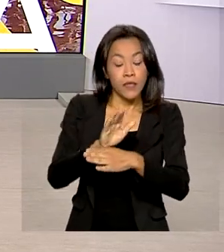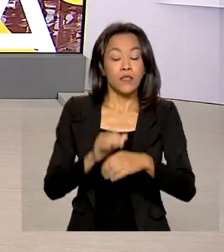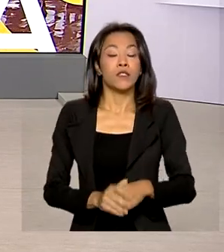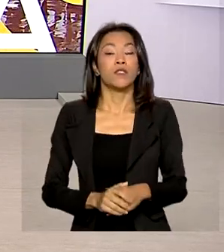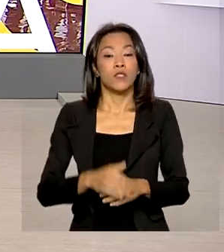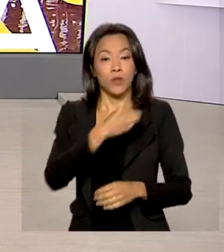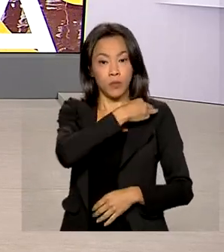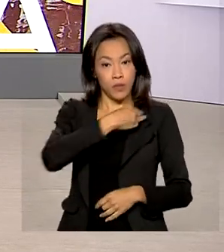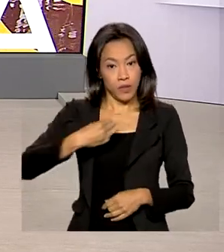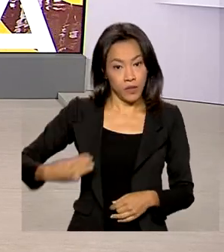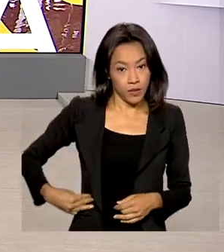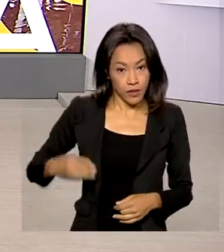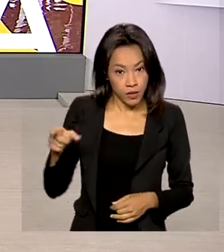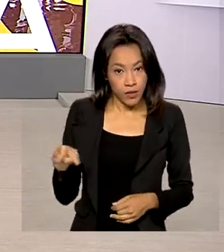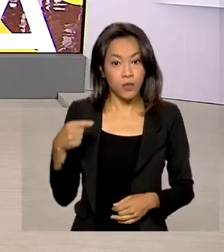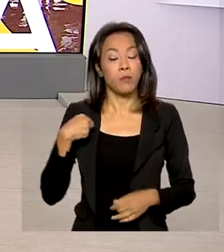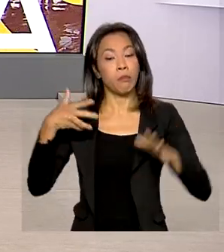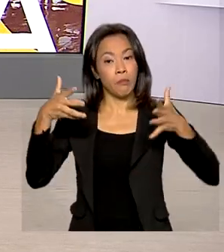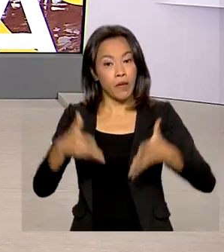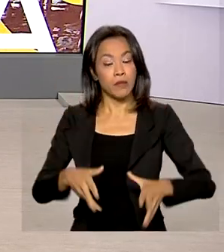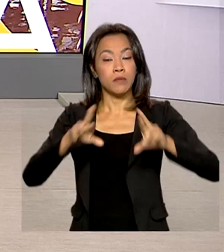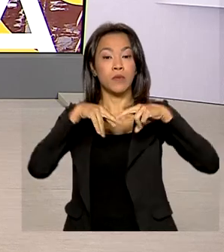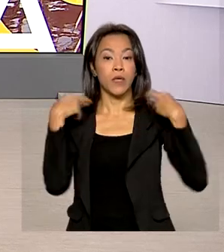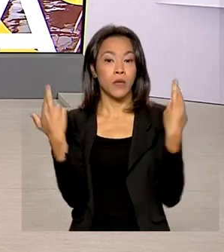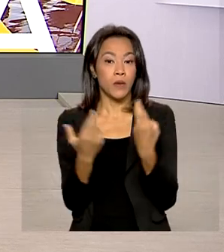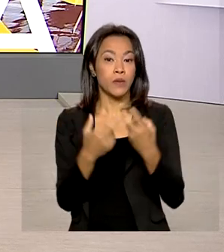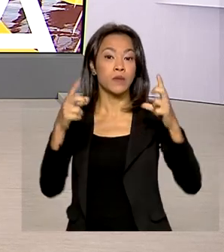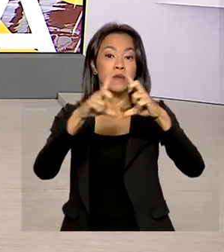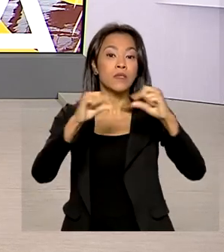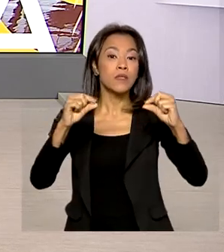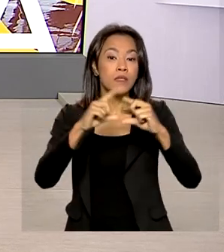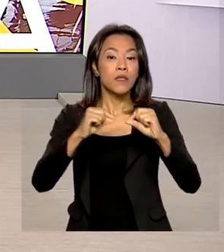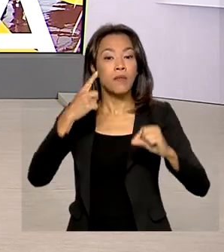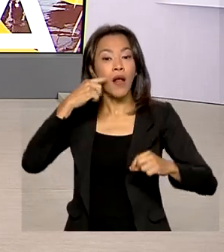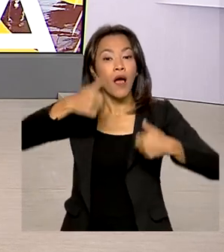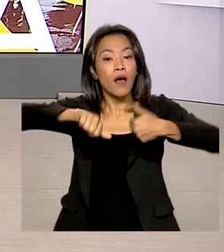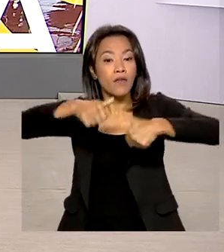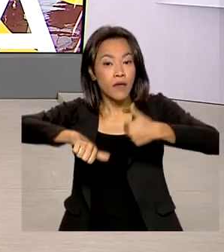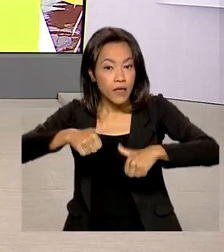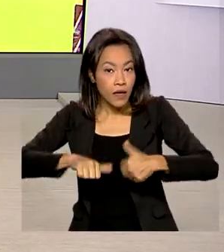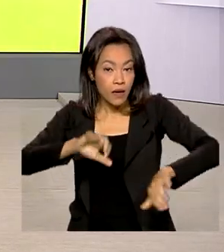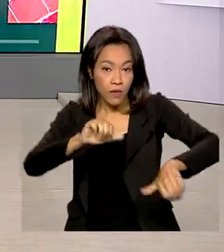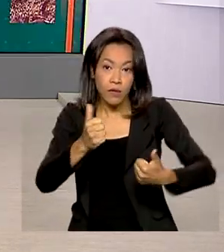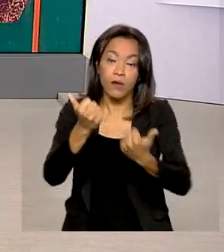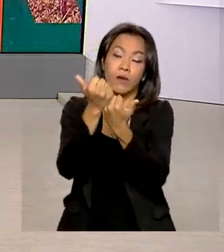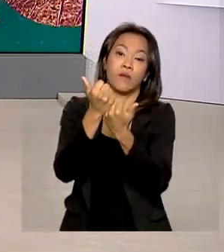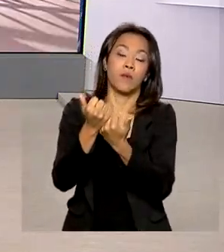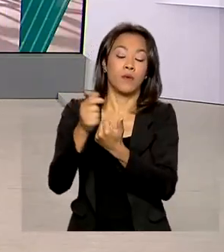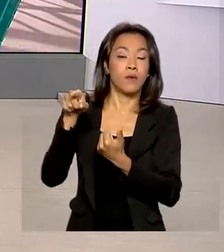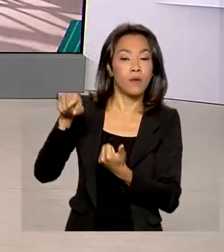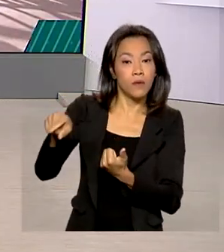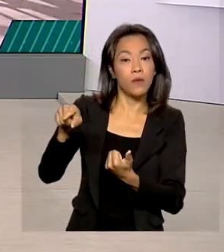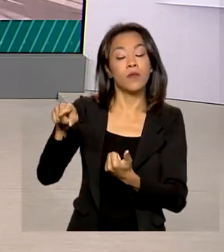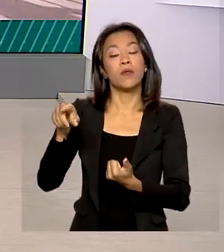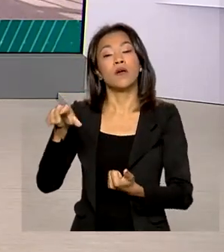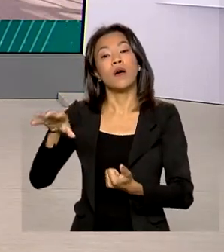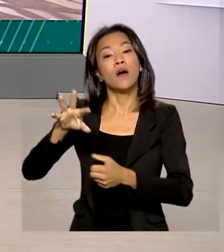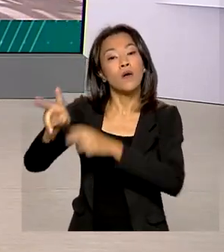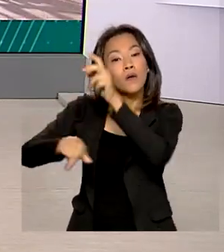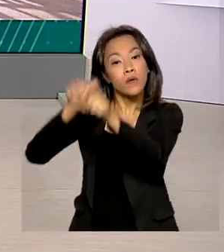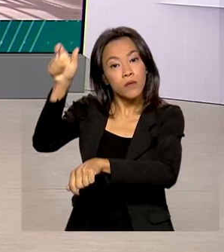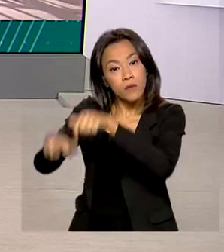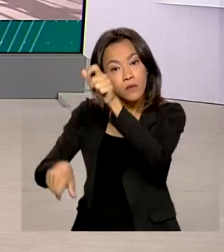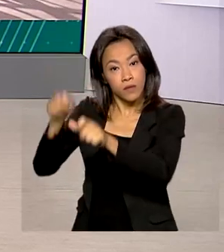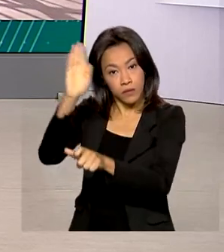Exteriores, Carlos França, participa de reunião em Brasília para avaliar as ações emergenciais de assistência aos cidadãos brasileiros.